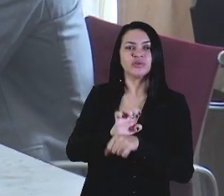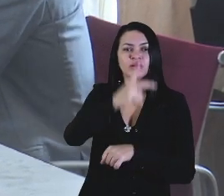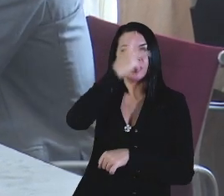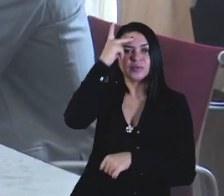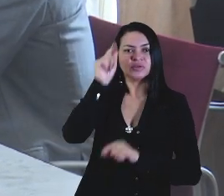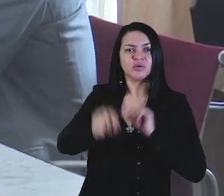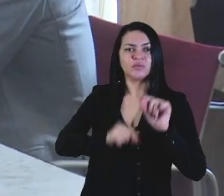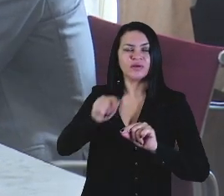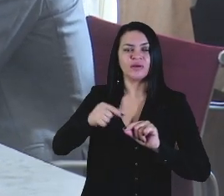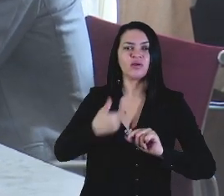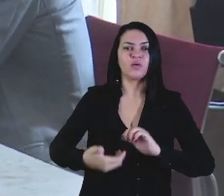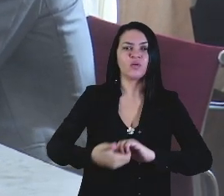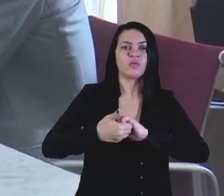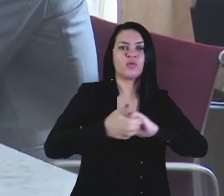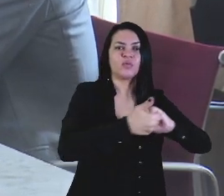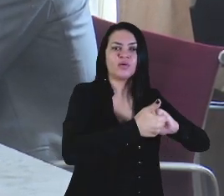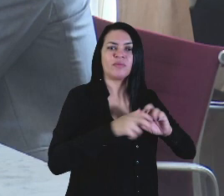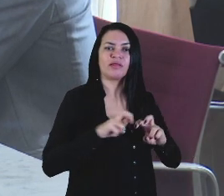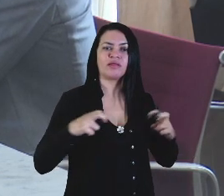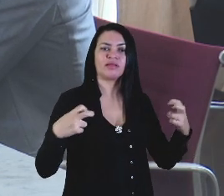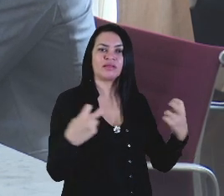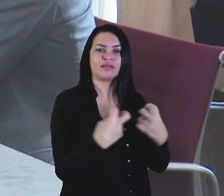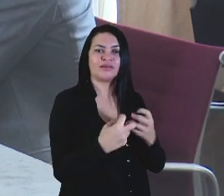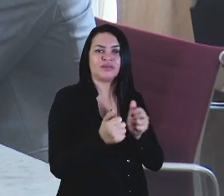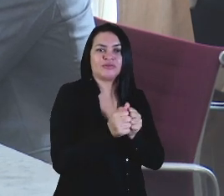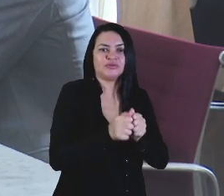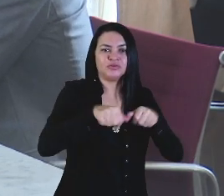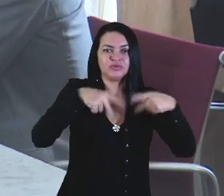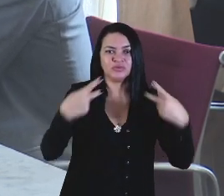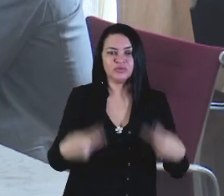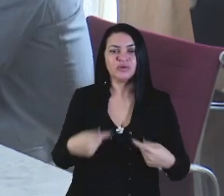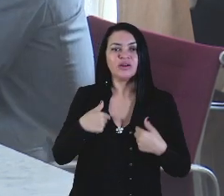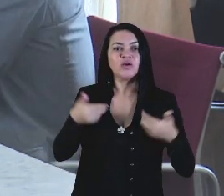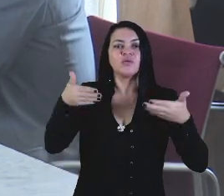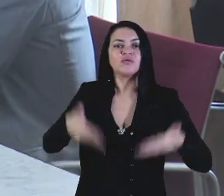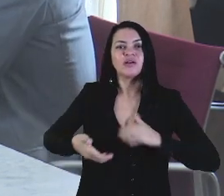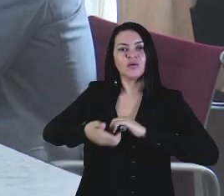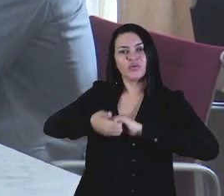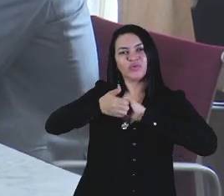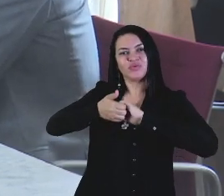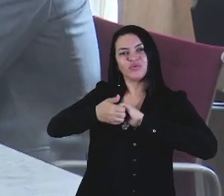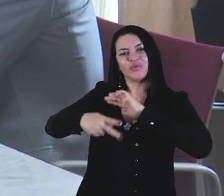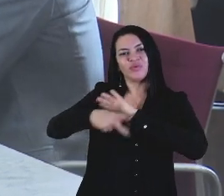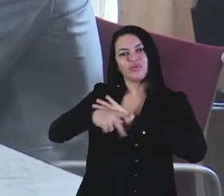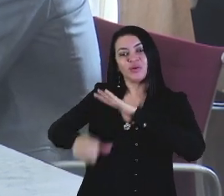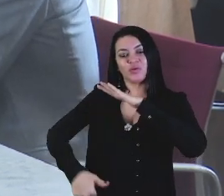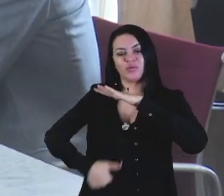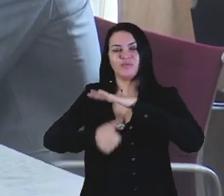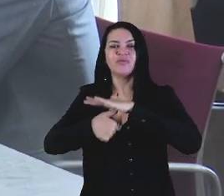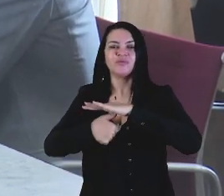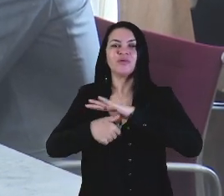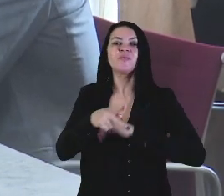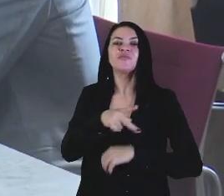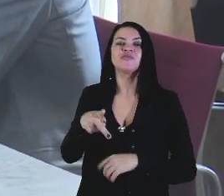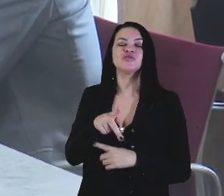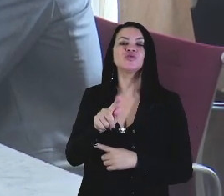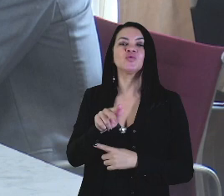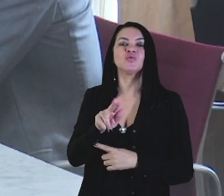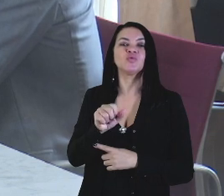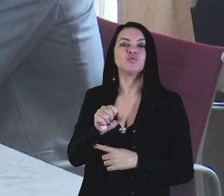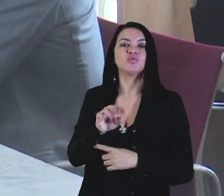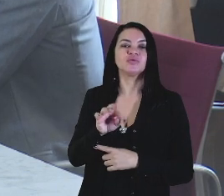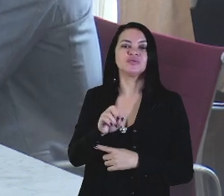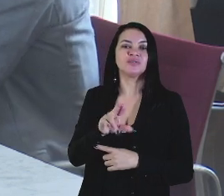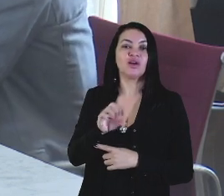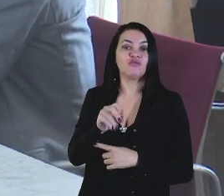quem cumprimento as demais autoridades presentes. Trago os cumprimentos do magnífico reitor, professor Gustavo Pereira da